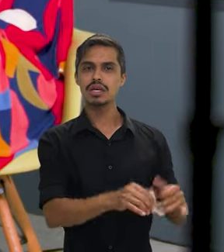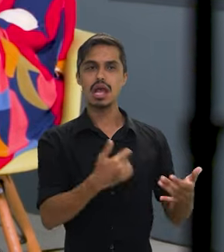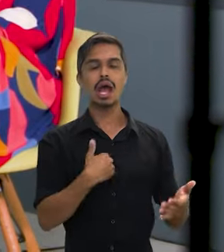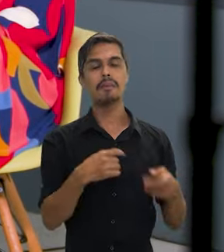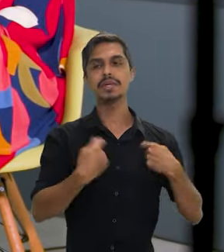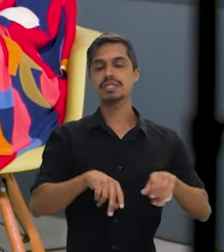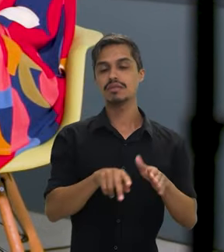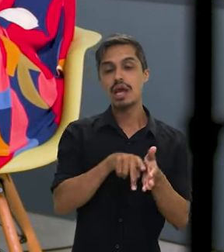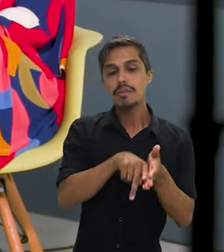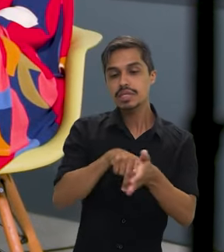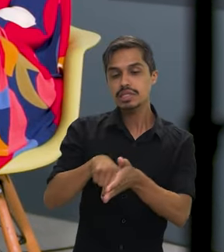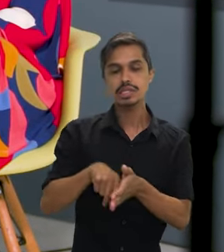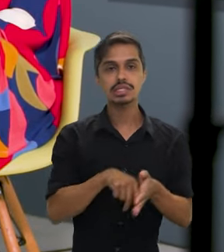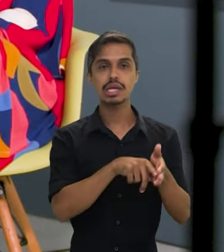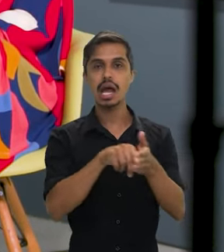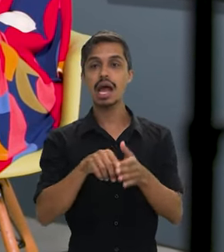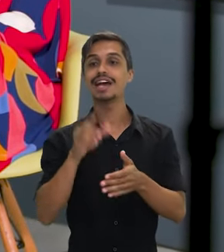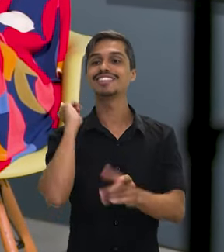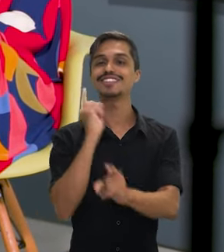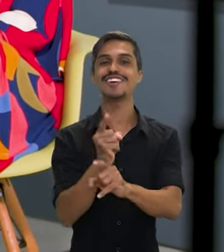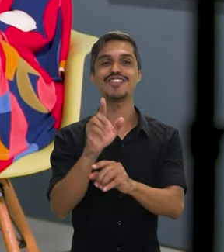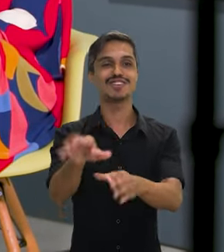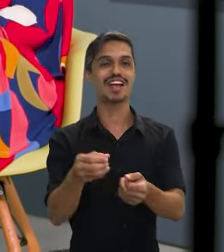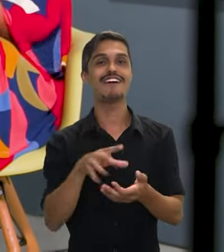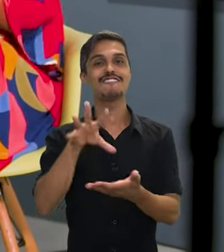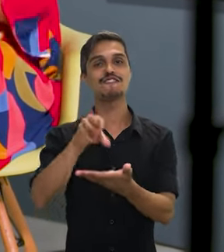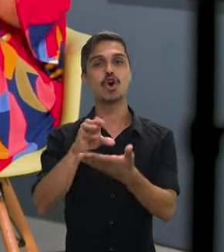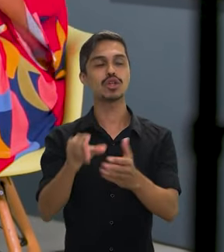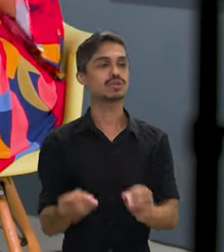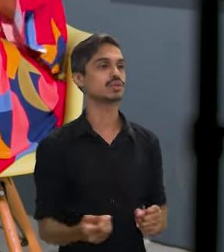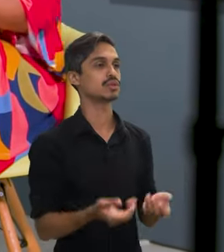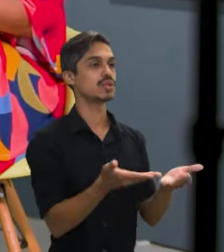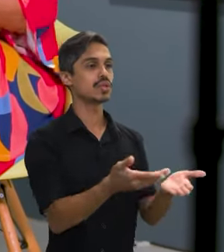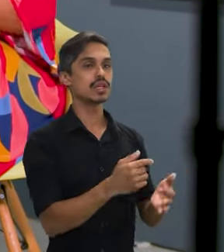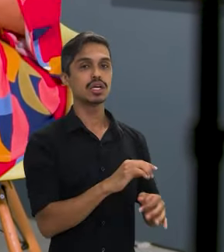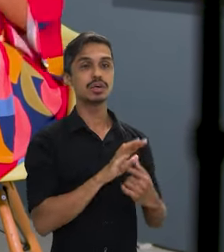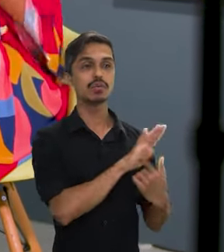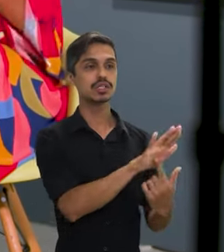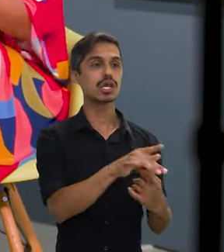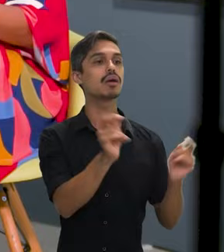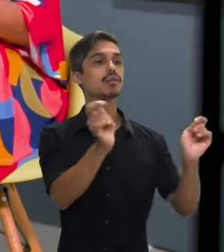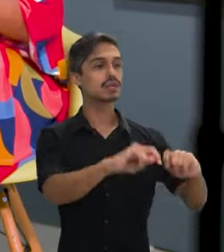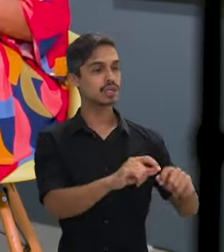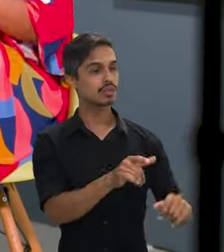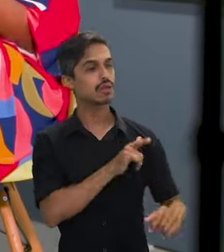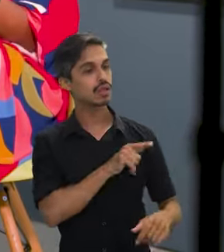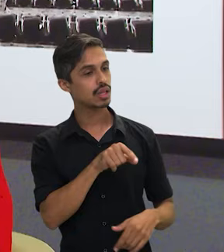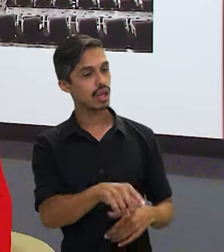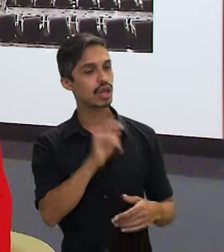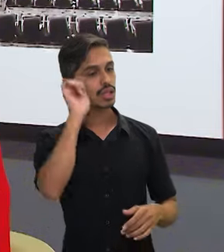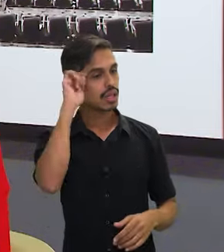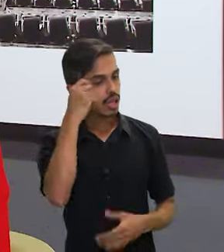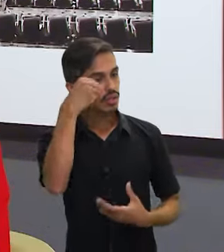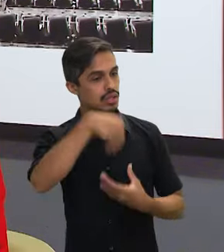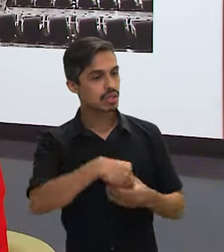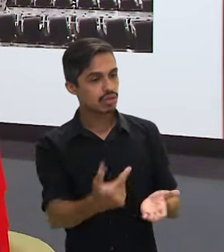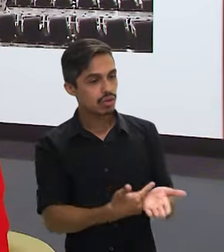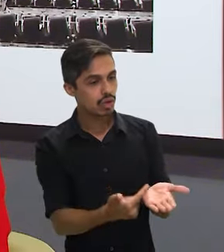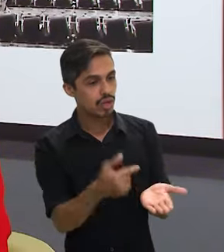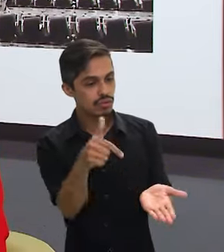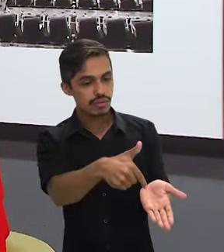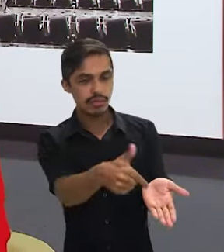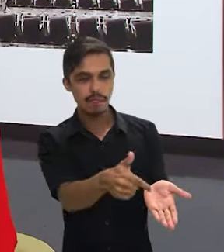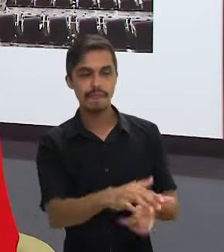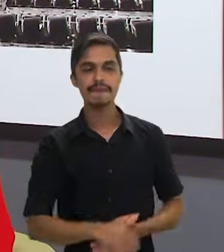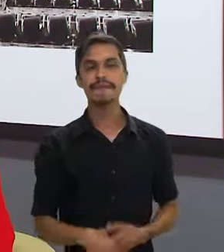pesquisar e levar para os meus alunos e minhas alunas aquelas fotos para trazer, olha, é possível, é capaz de ter... Então, assim, faz